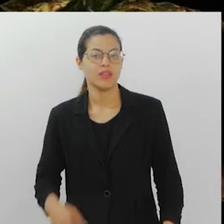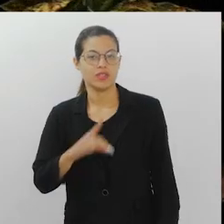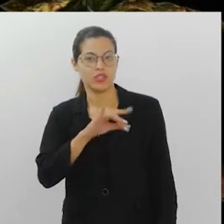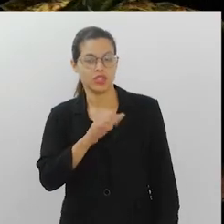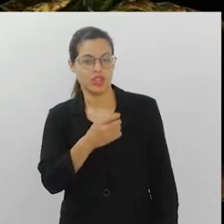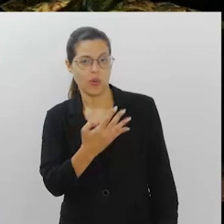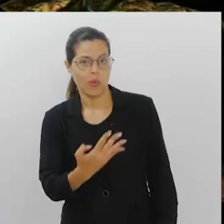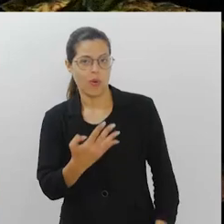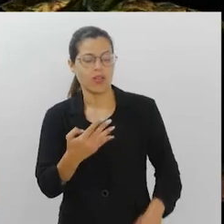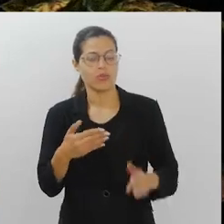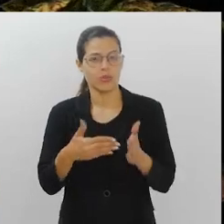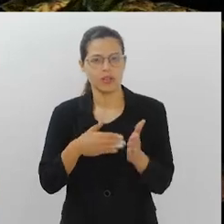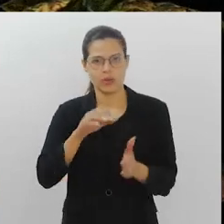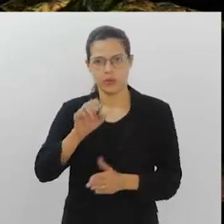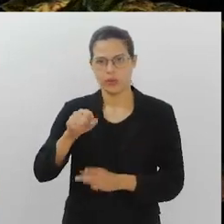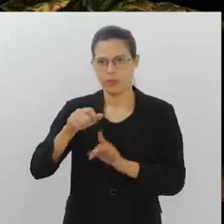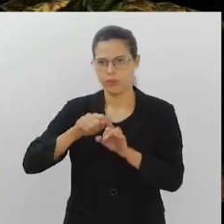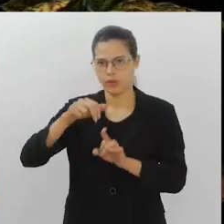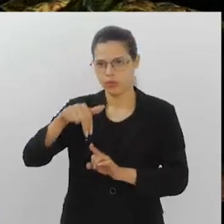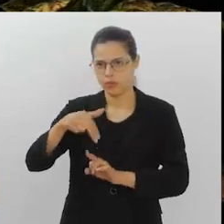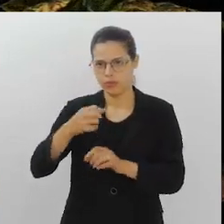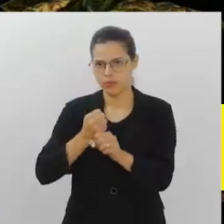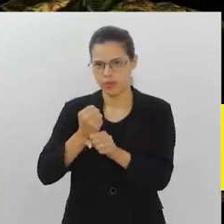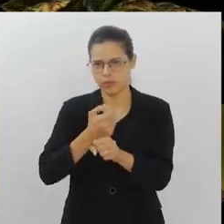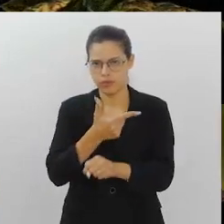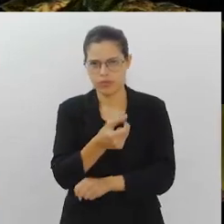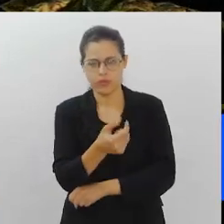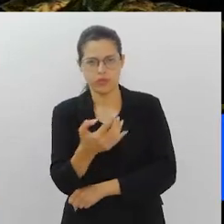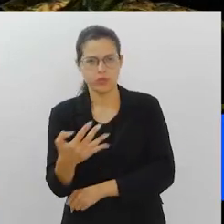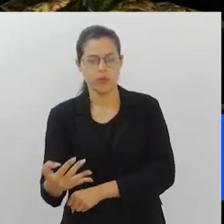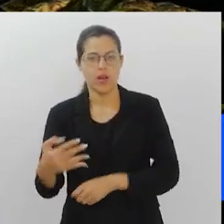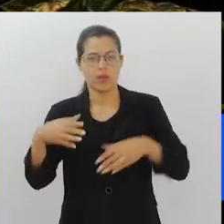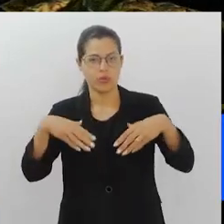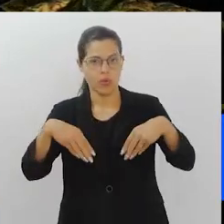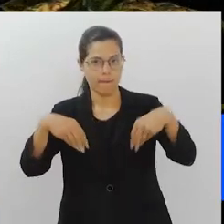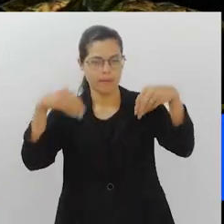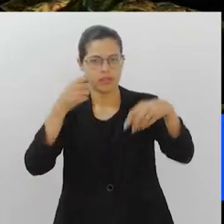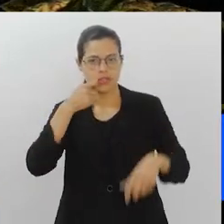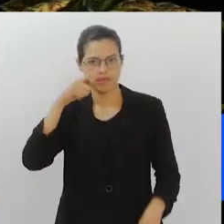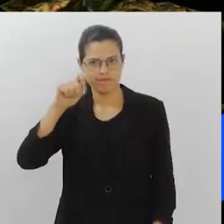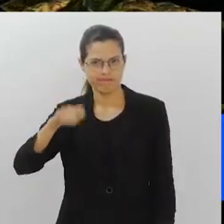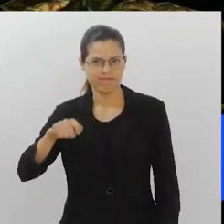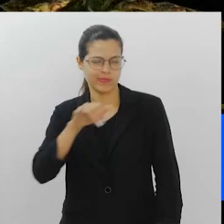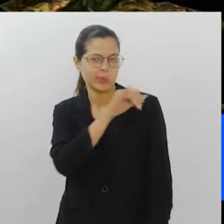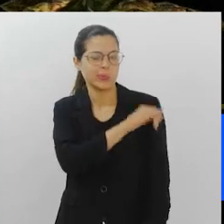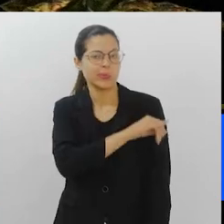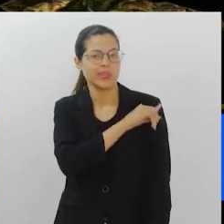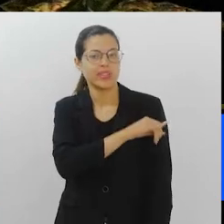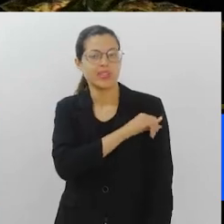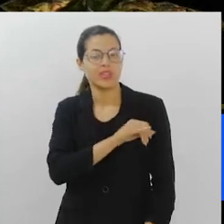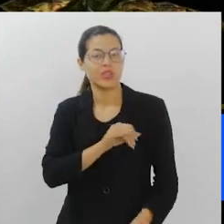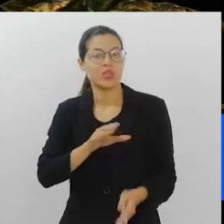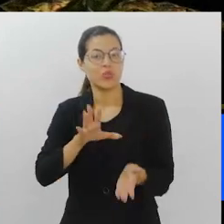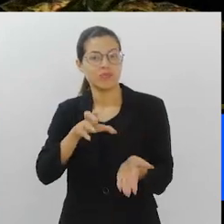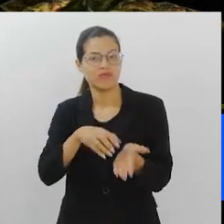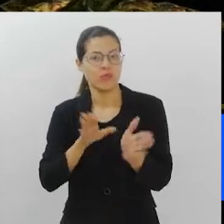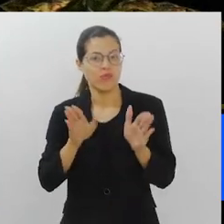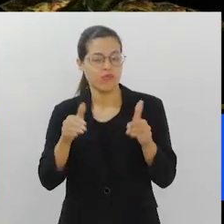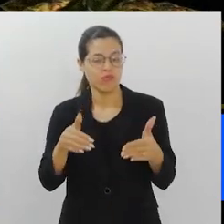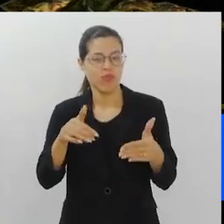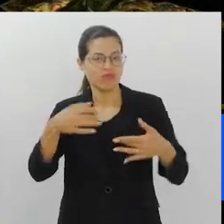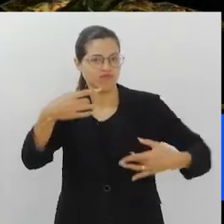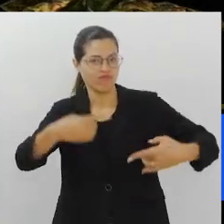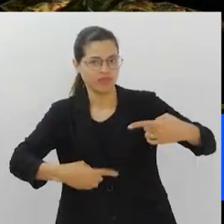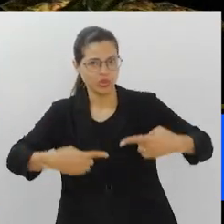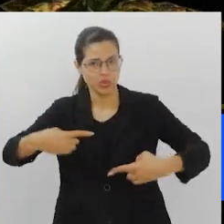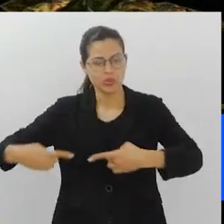Entre os dias 4 e 8 de novembro de 2024, o Palácio Tiradentes no Rio de Janeiro será o centro de